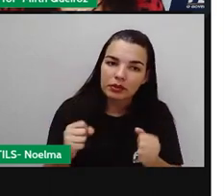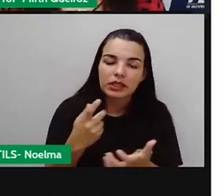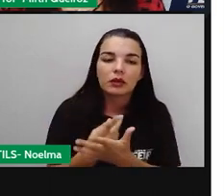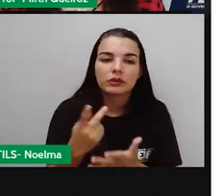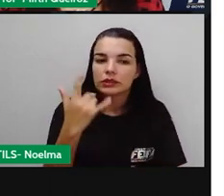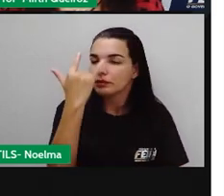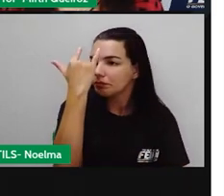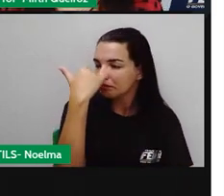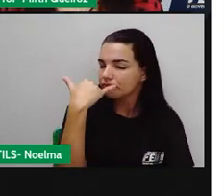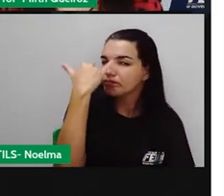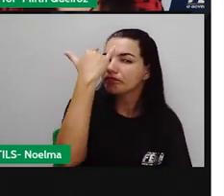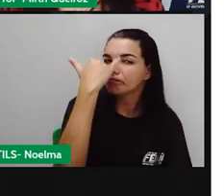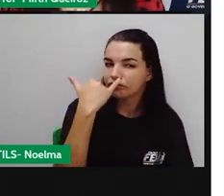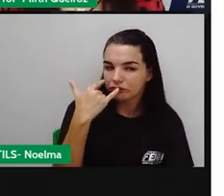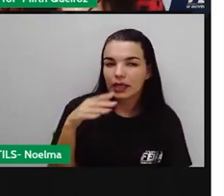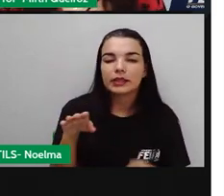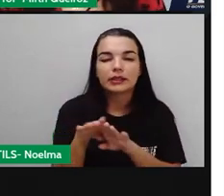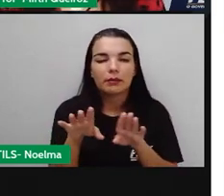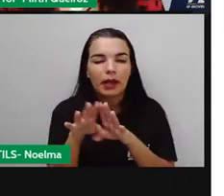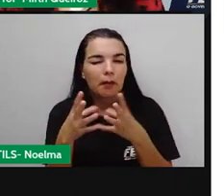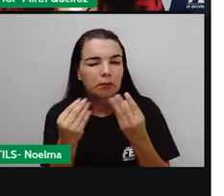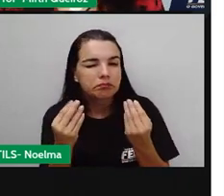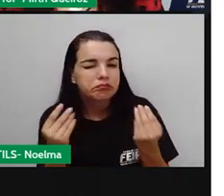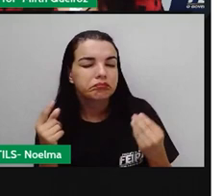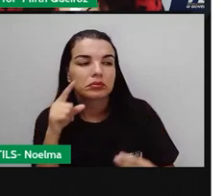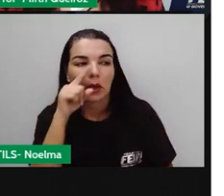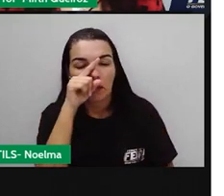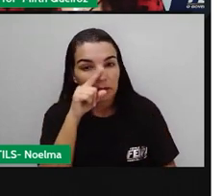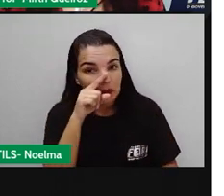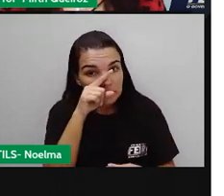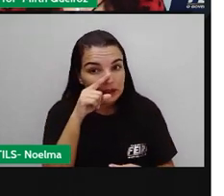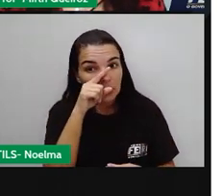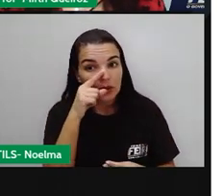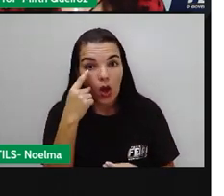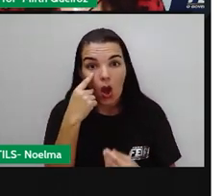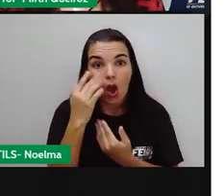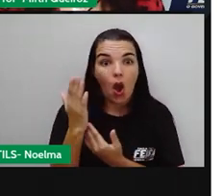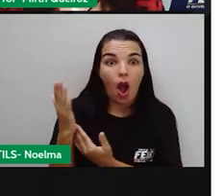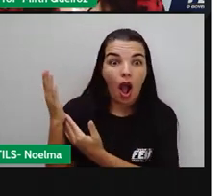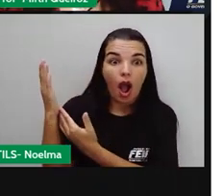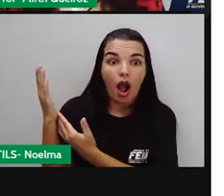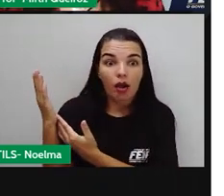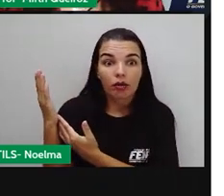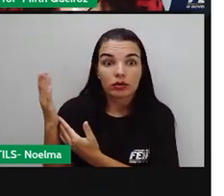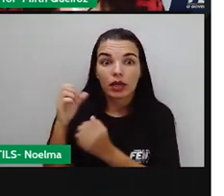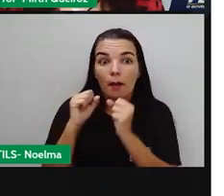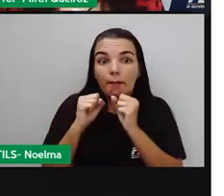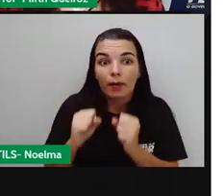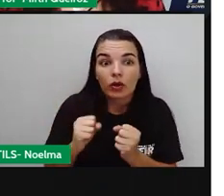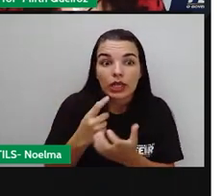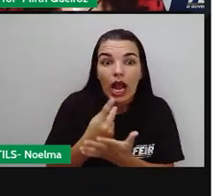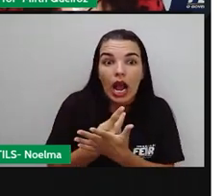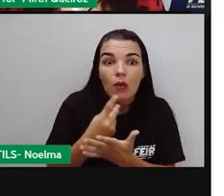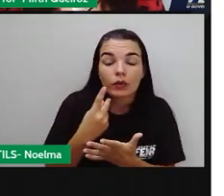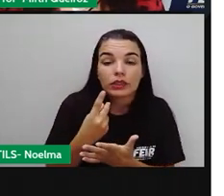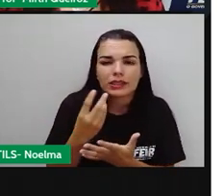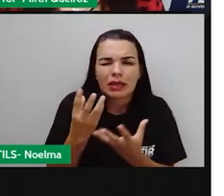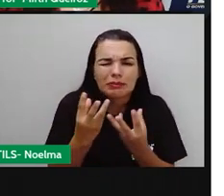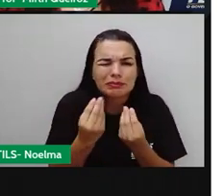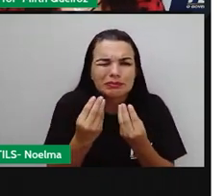bastante perigosos, né? E esses fogos, eles podem causar